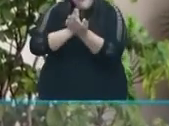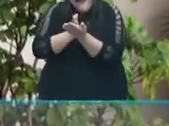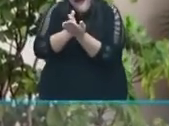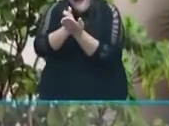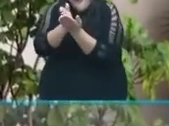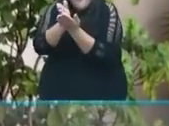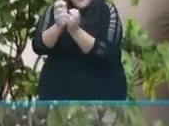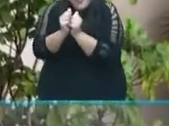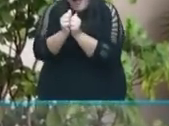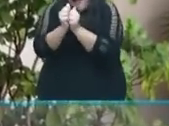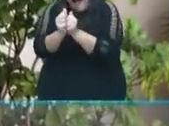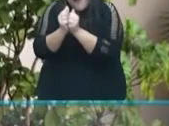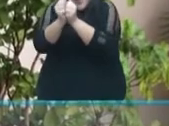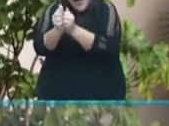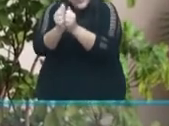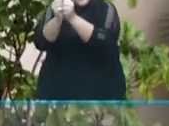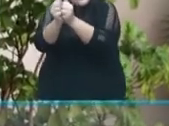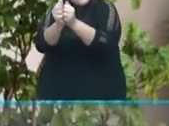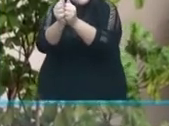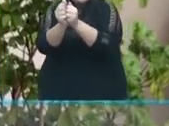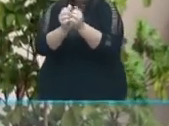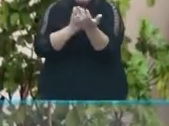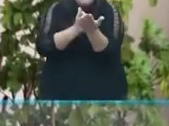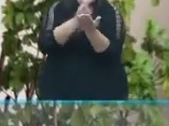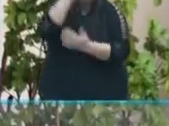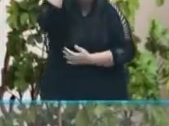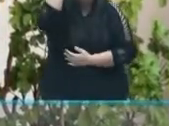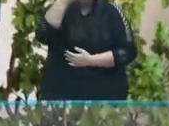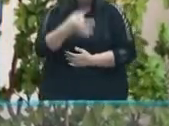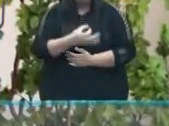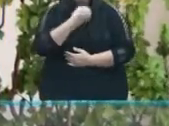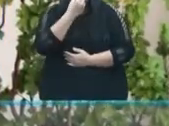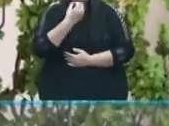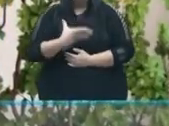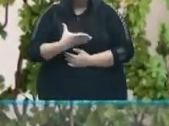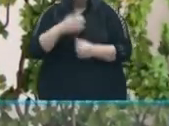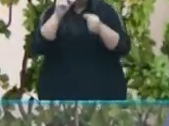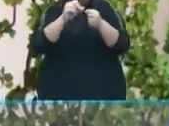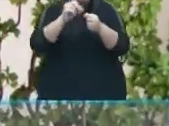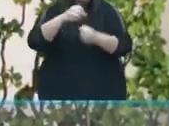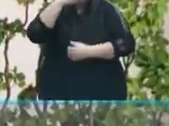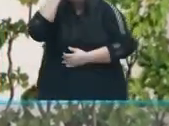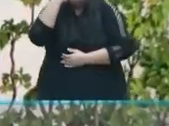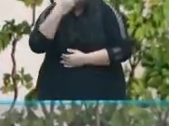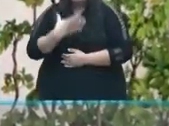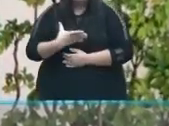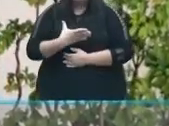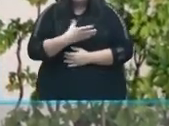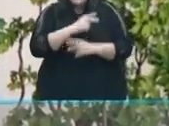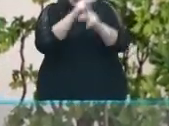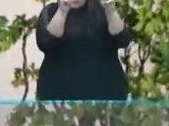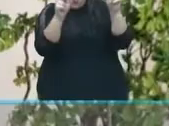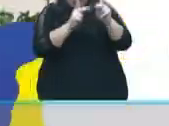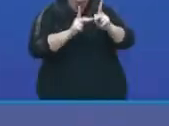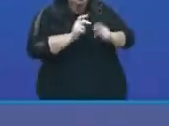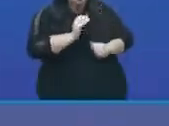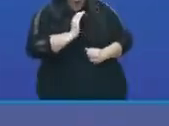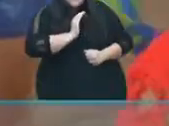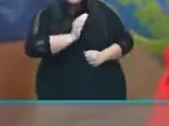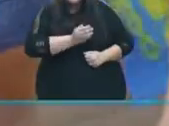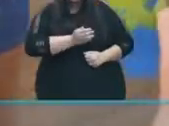ao lado do bem, fazendo o bem com paz no coração.